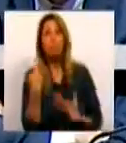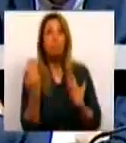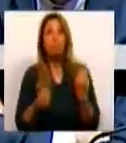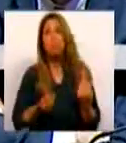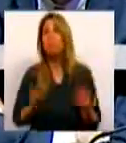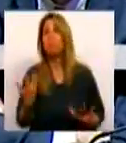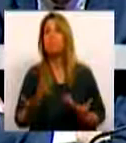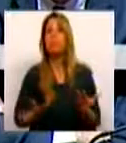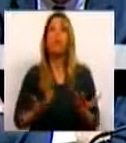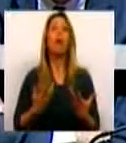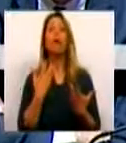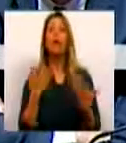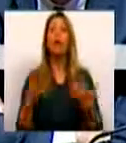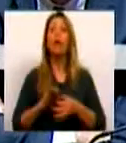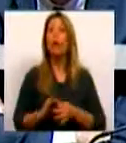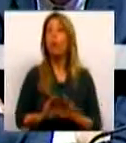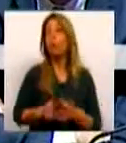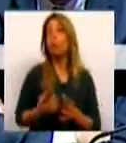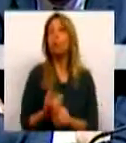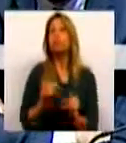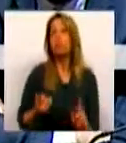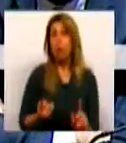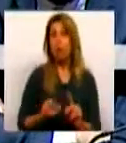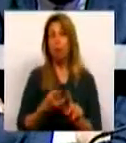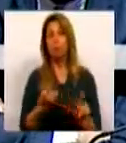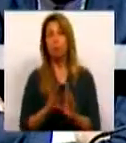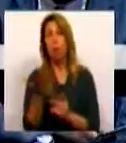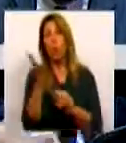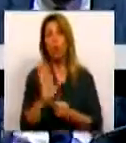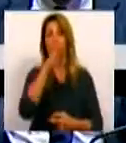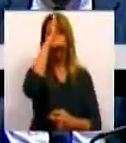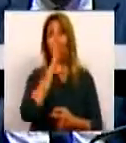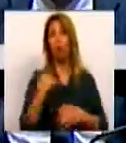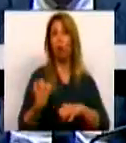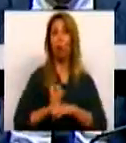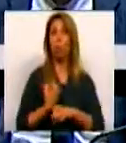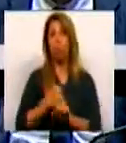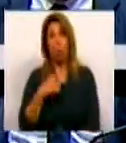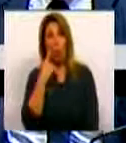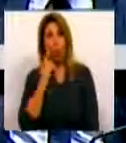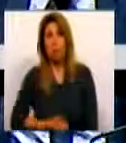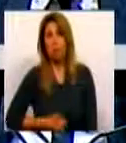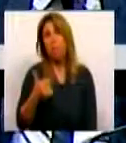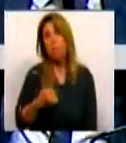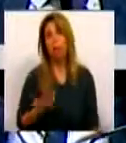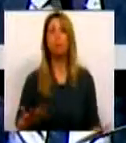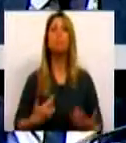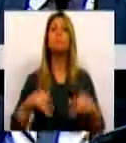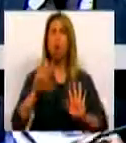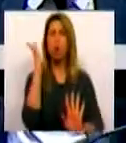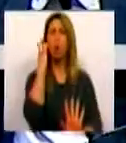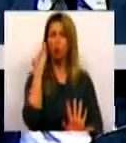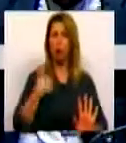porque é o exemplo do Ministério do Trabalho, que eu conheço melhor. Mas tenho um número, senhora deputada.